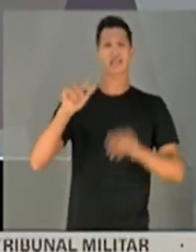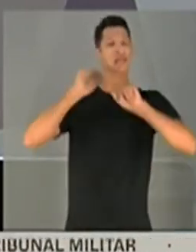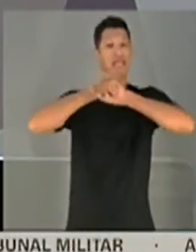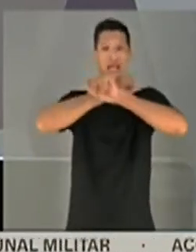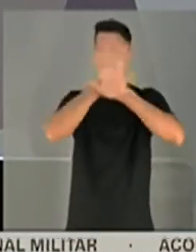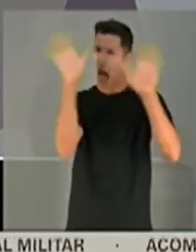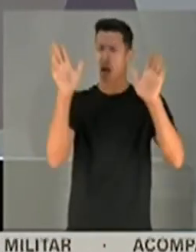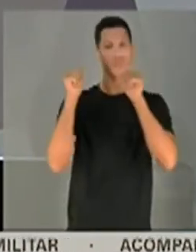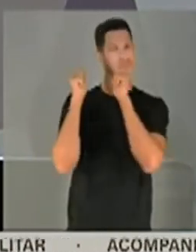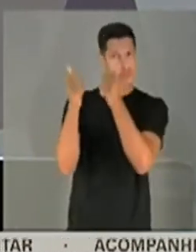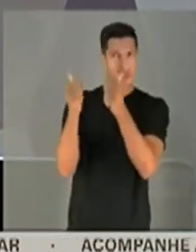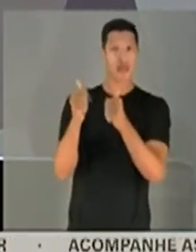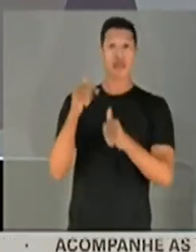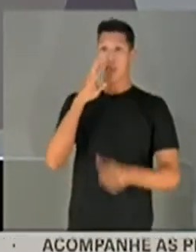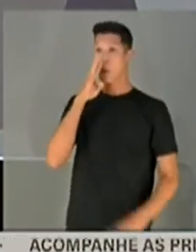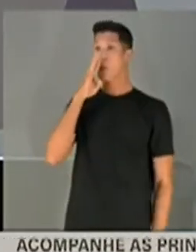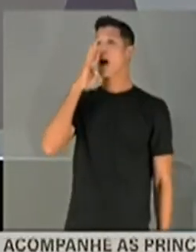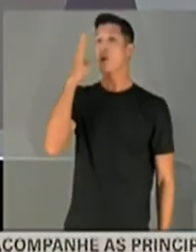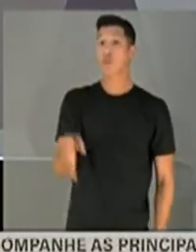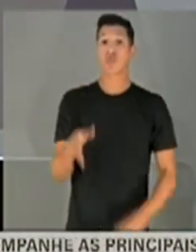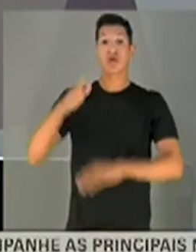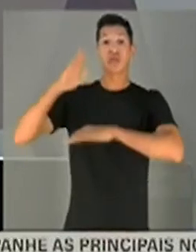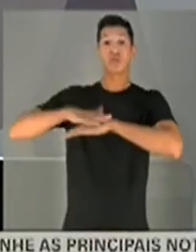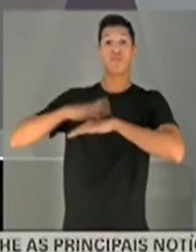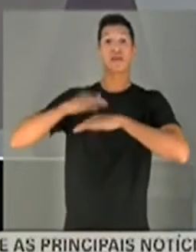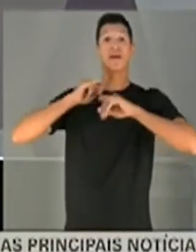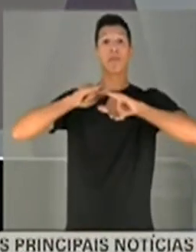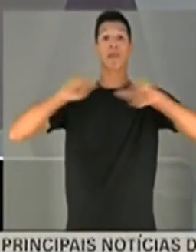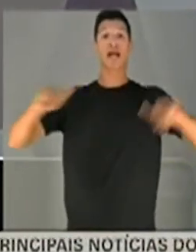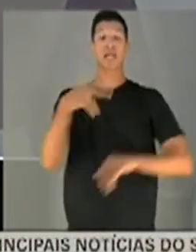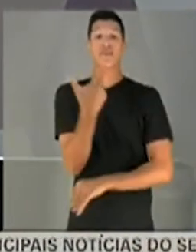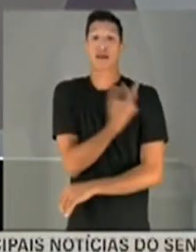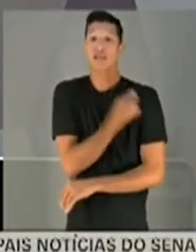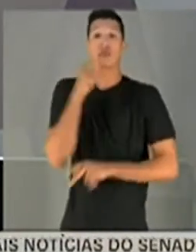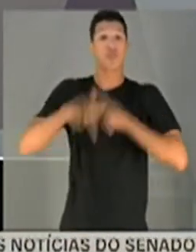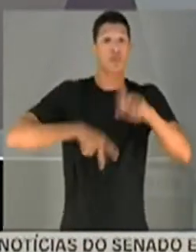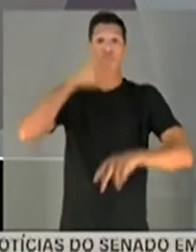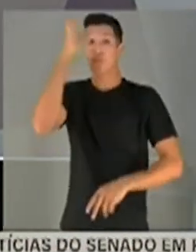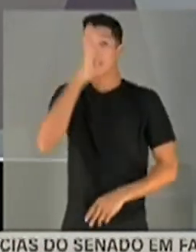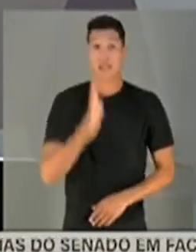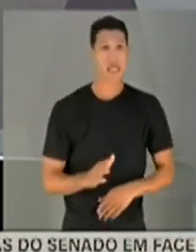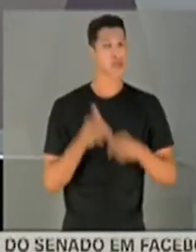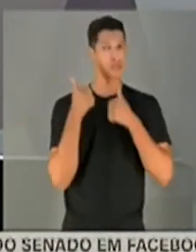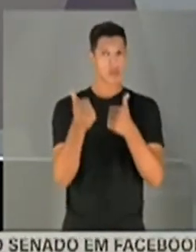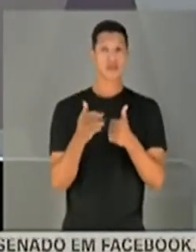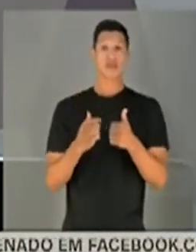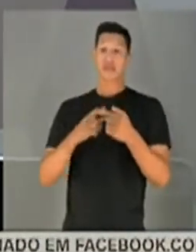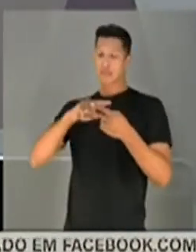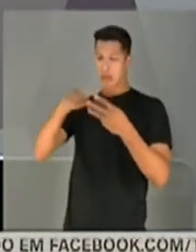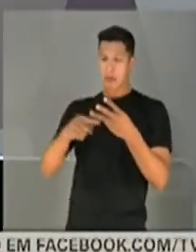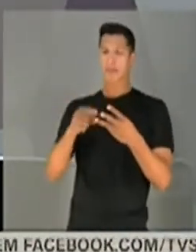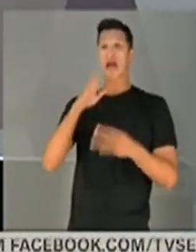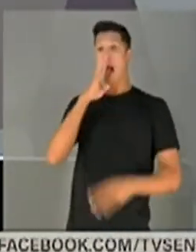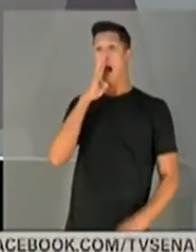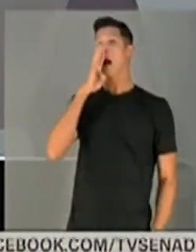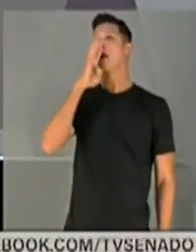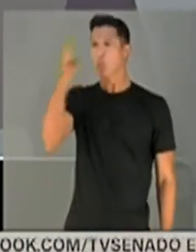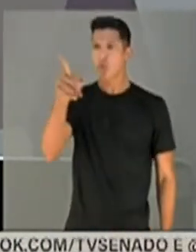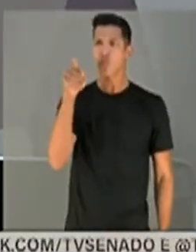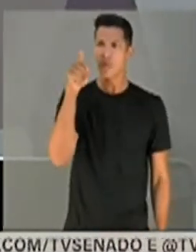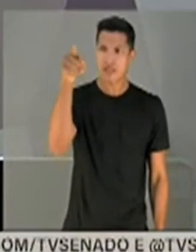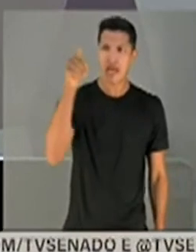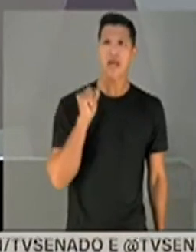Lhe acuso de não querer fazer propaganda para a vacinação do povo brasileiro. Lhe acuso de